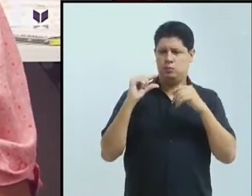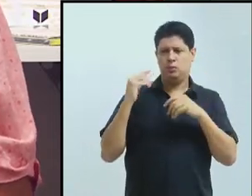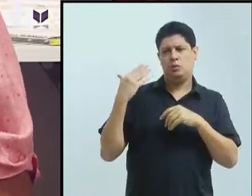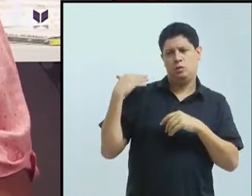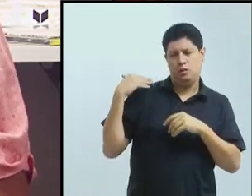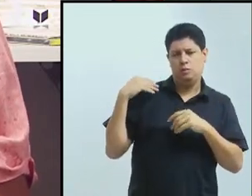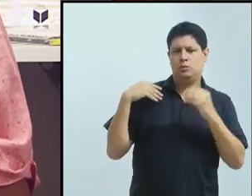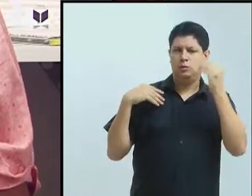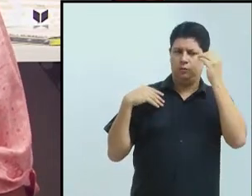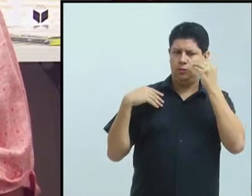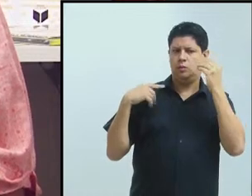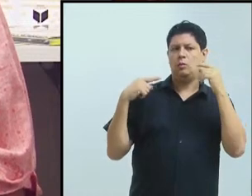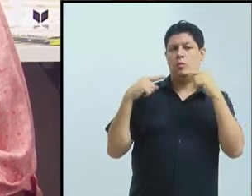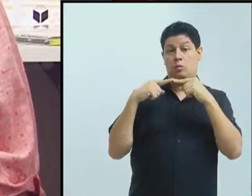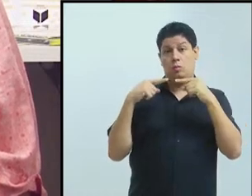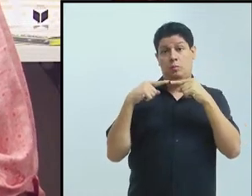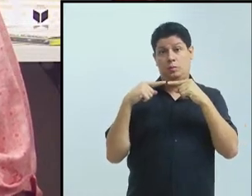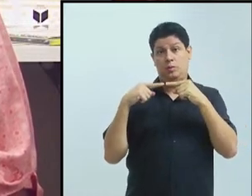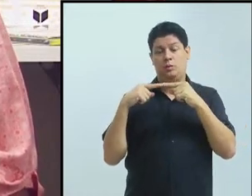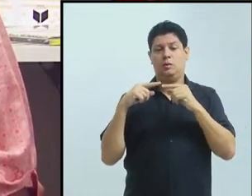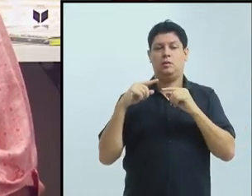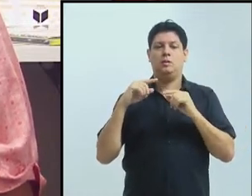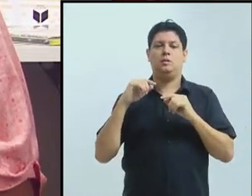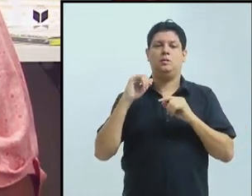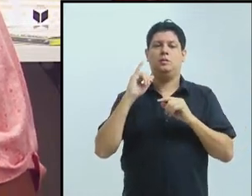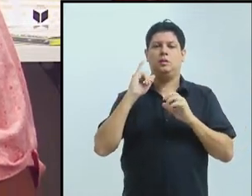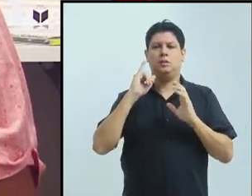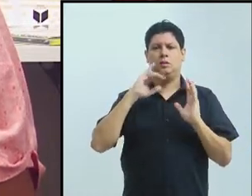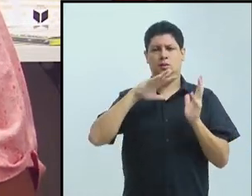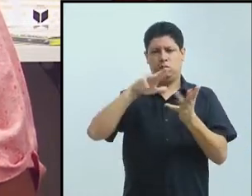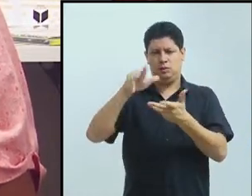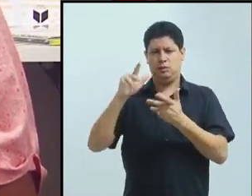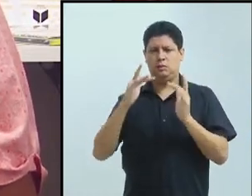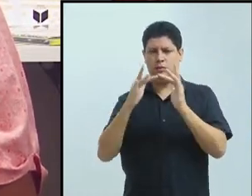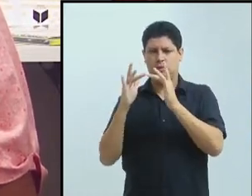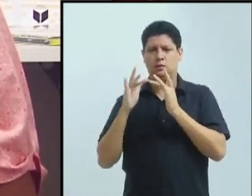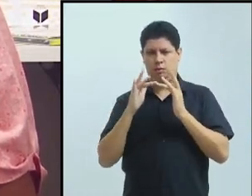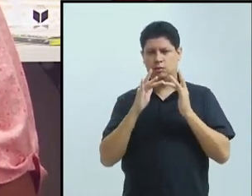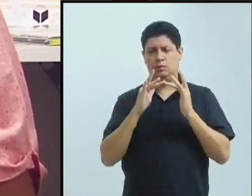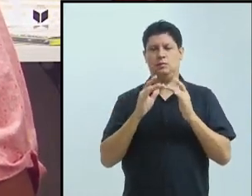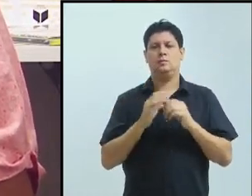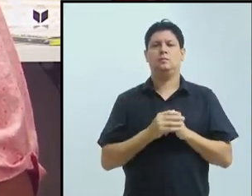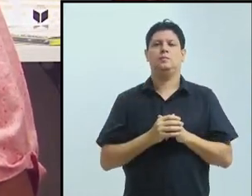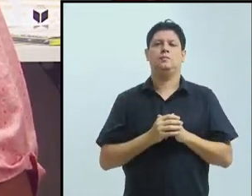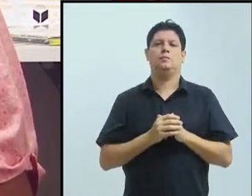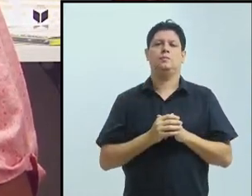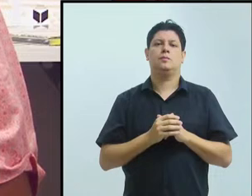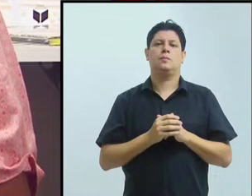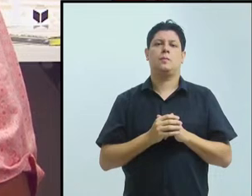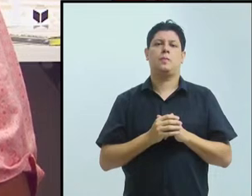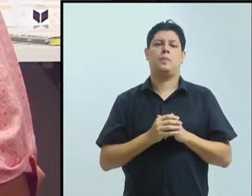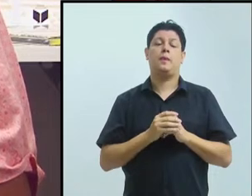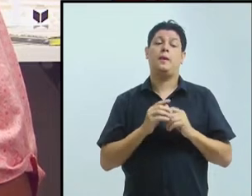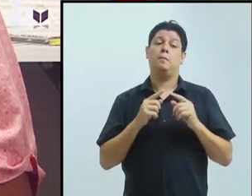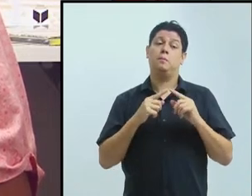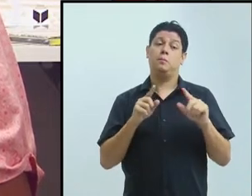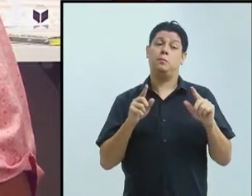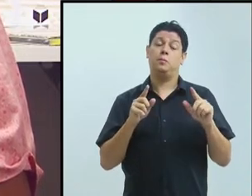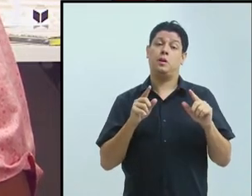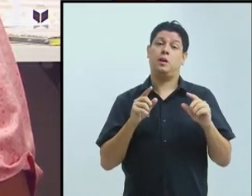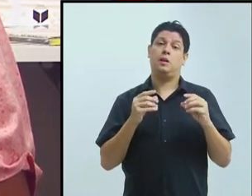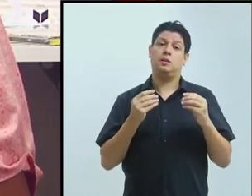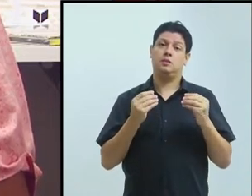encaixa, dentro da ideia de internacionalização, mas eu não sei se eu tenho uma reflexão